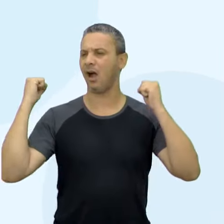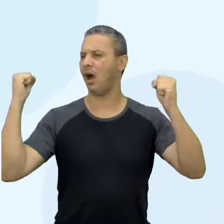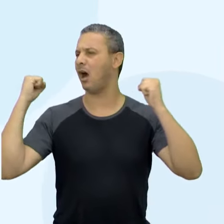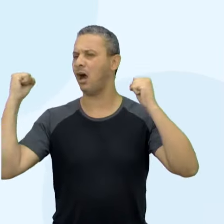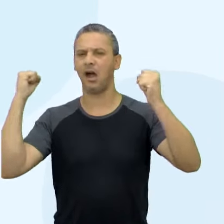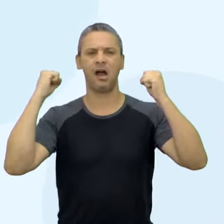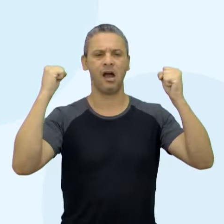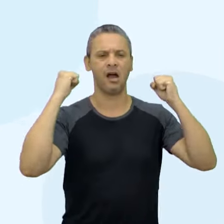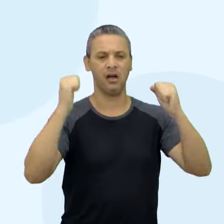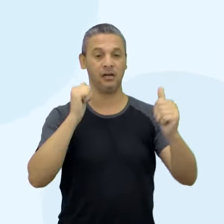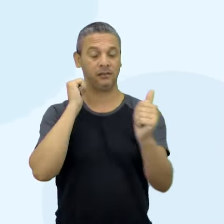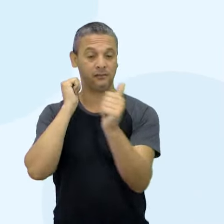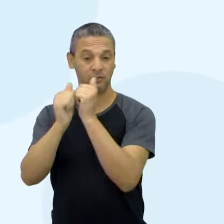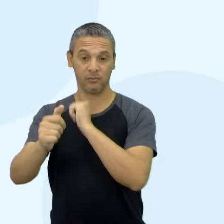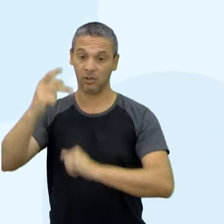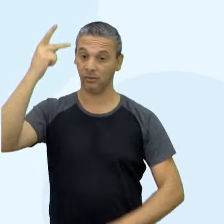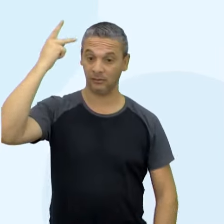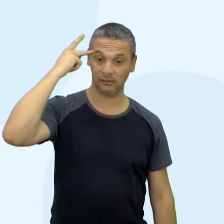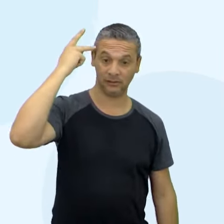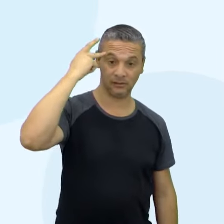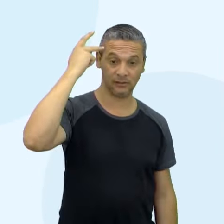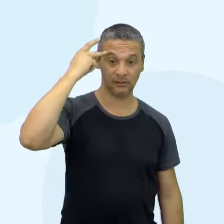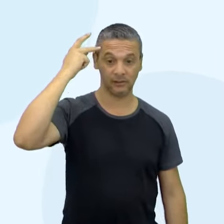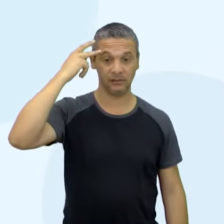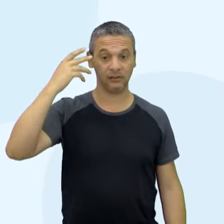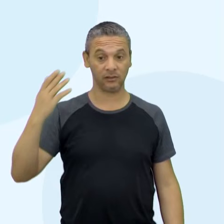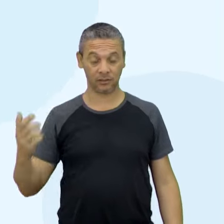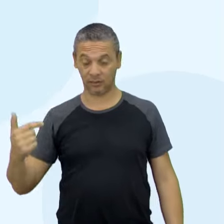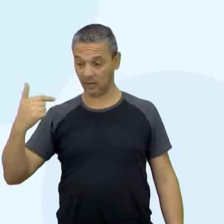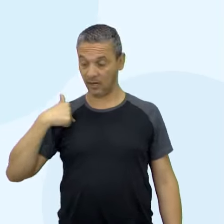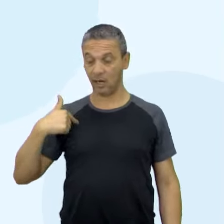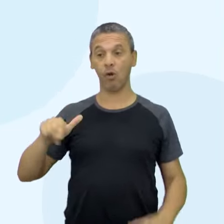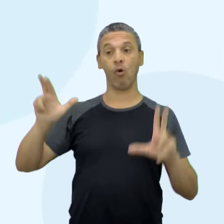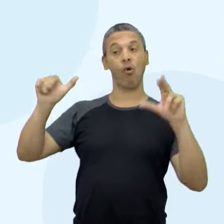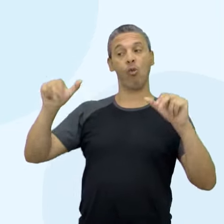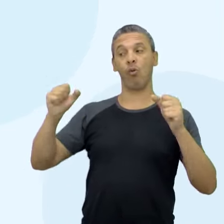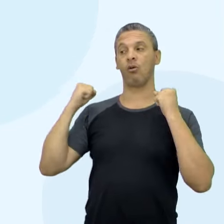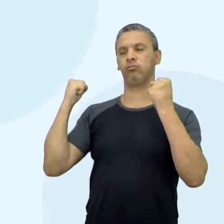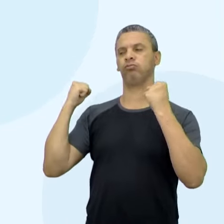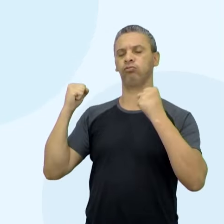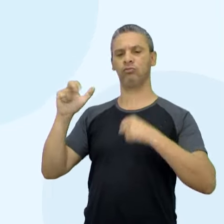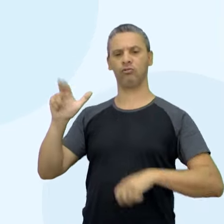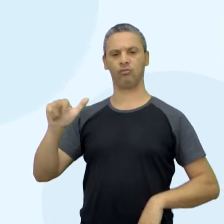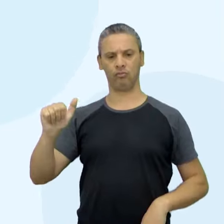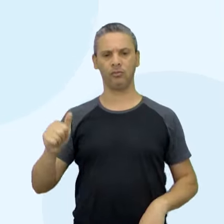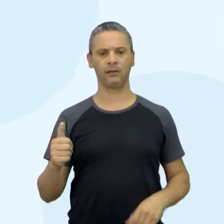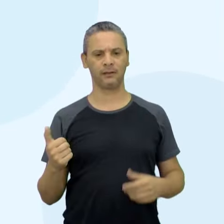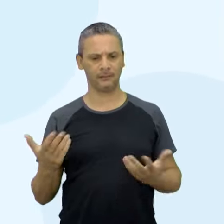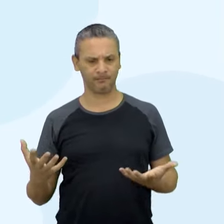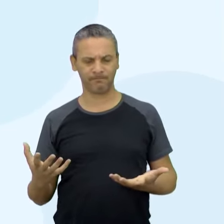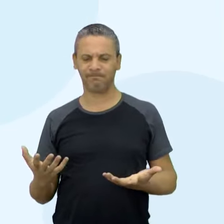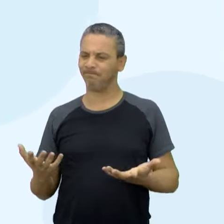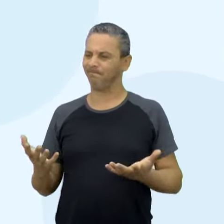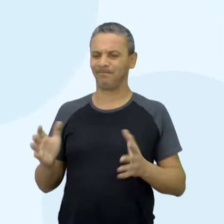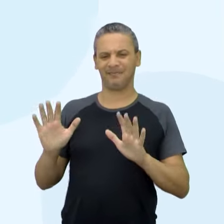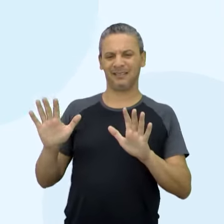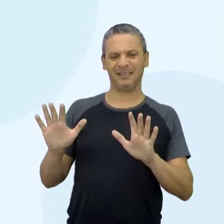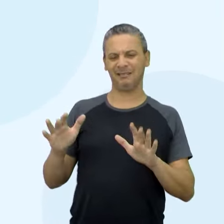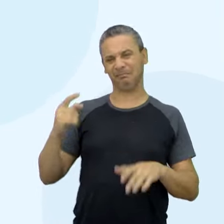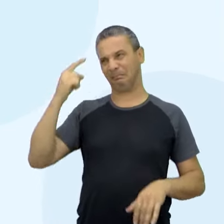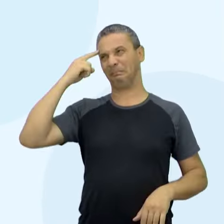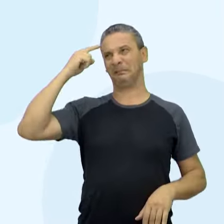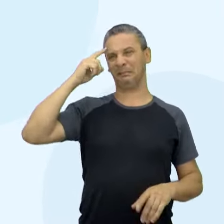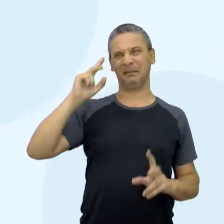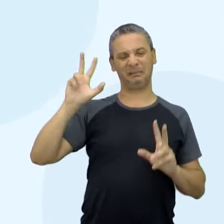determinado time da capital paulista, time para qual nunca torci, não por falta de empatia, simplesmente por nunca ter